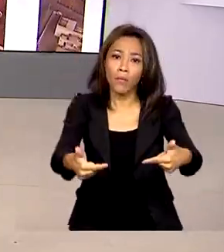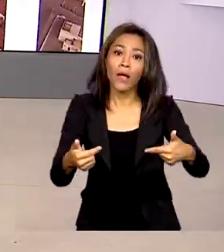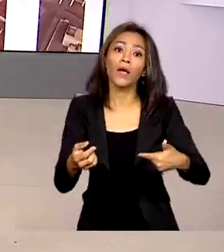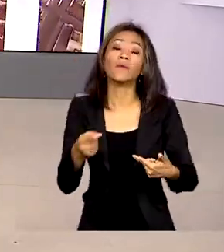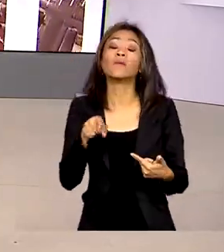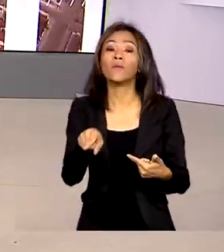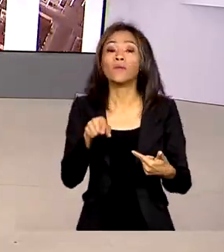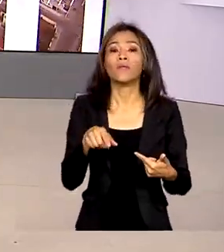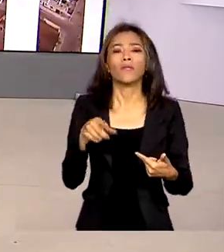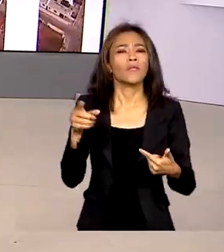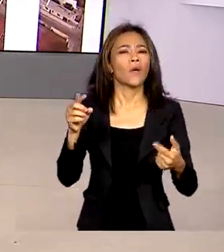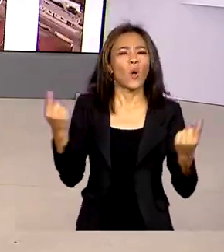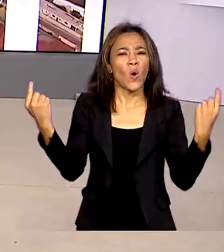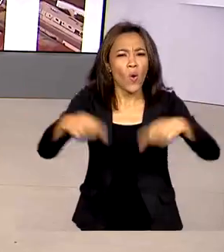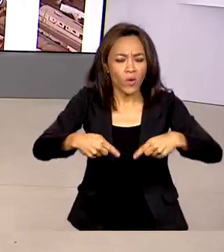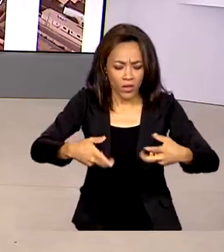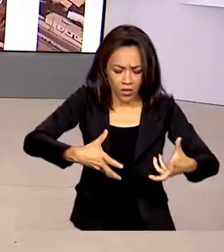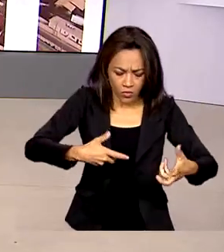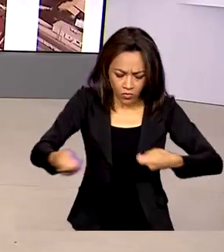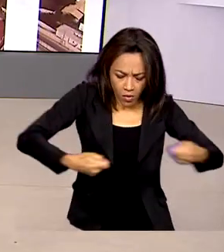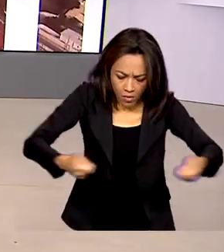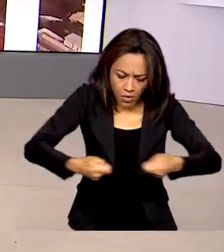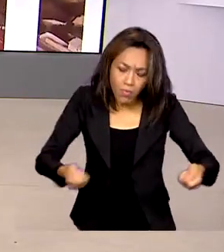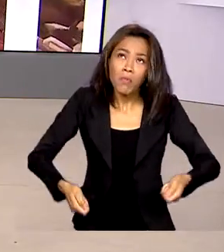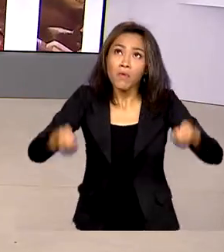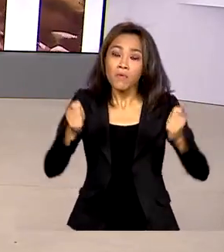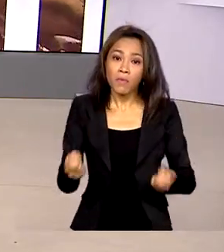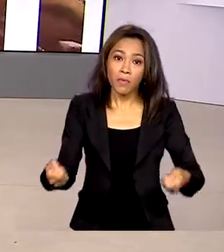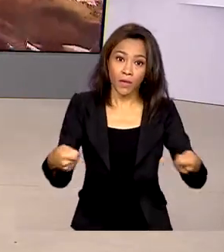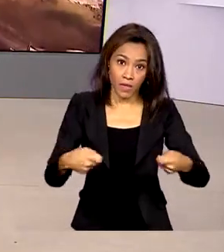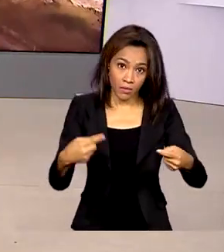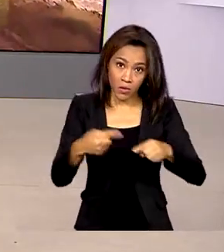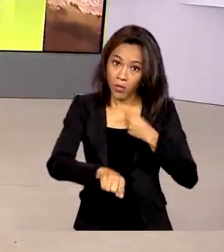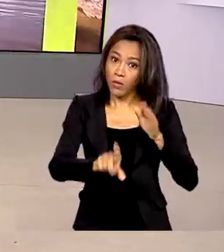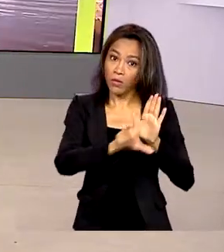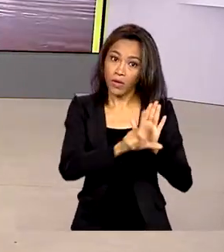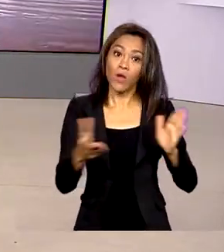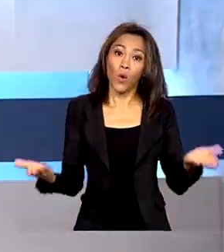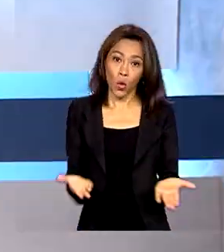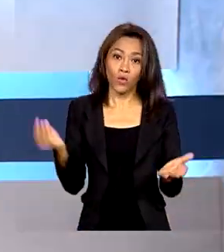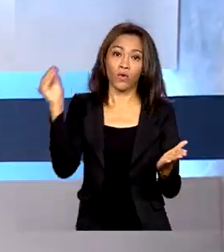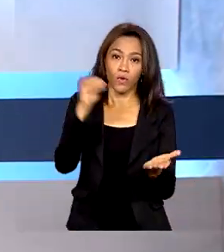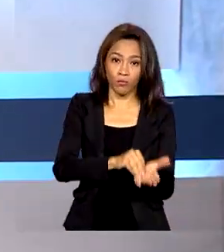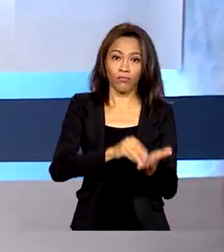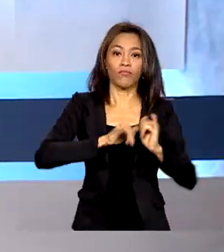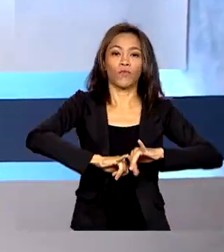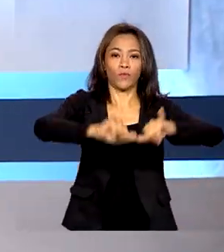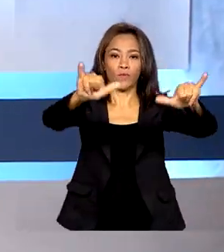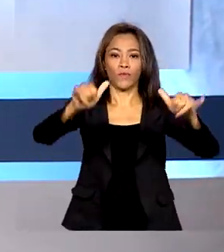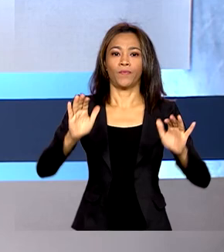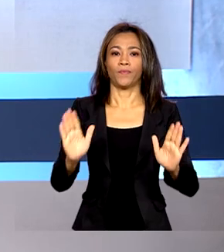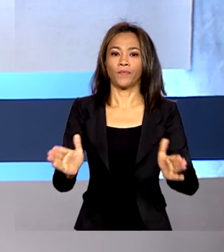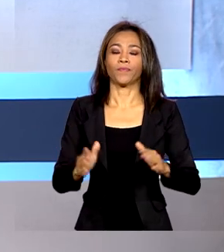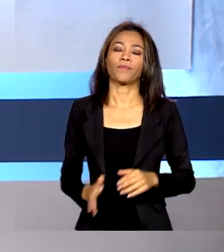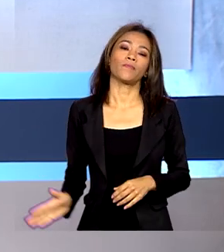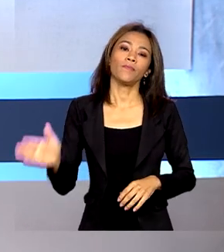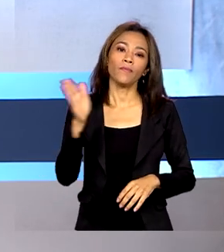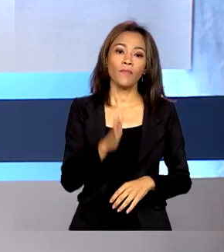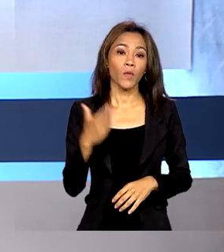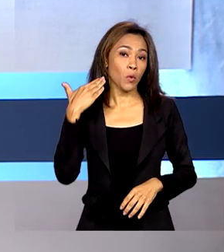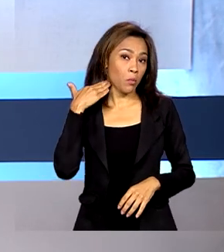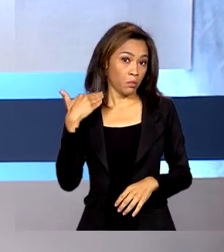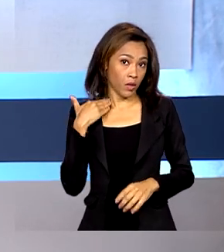ao garimpo. A medida foi publicada no Diário Oficial da União de hoje. O Banco Central